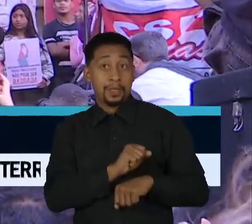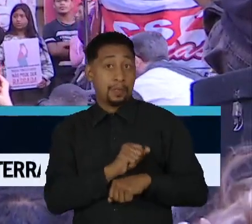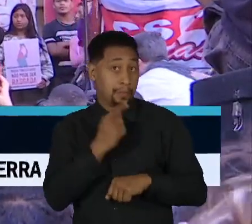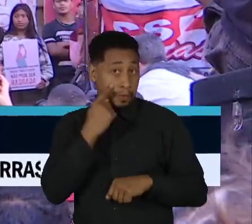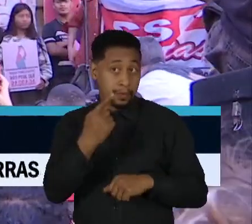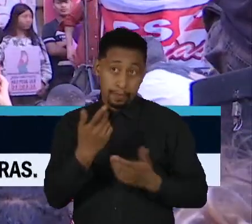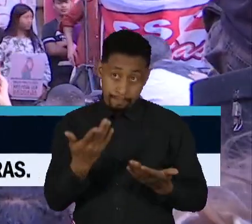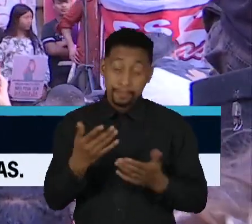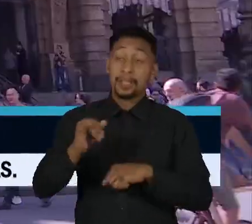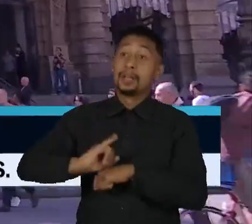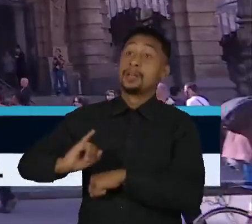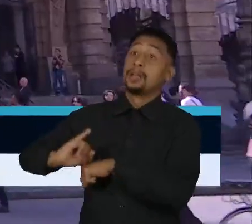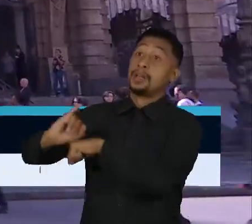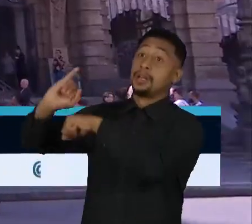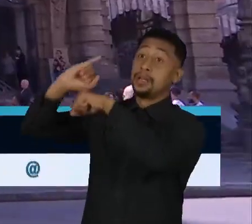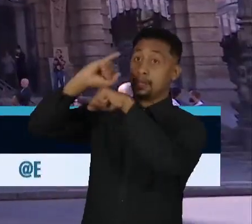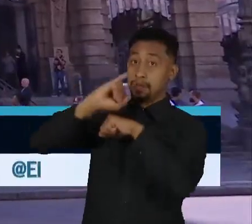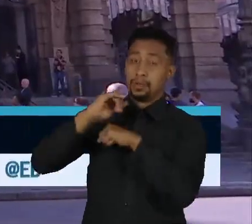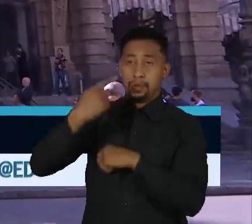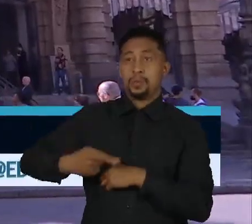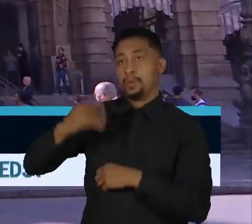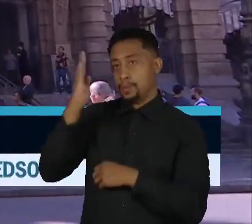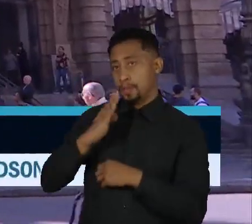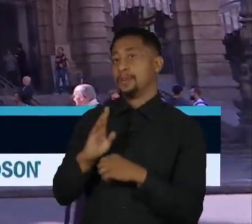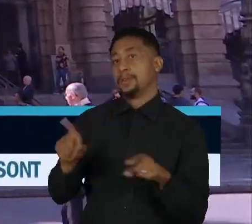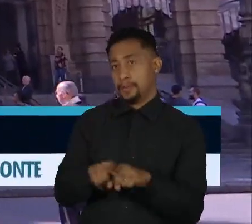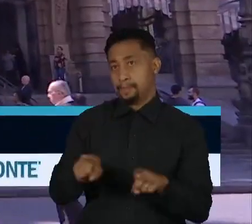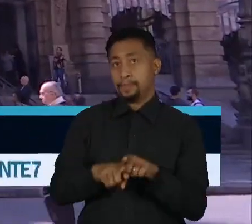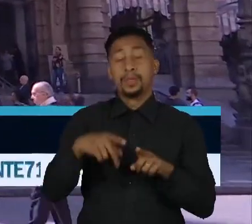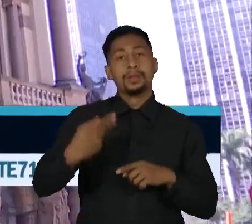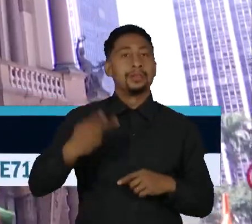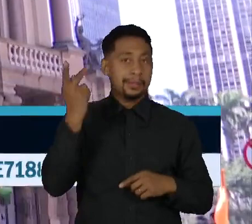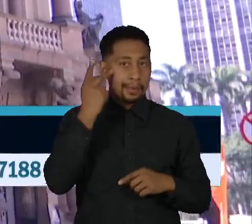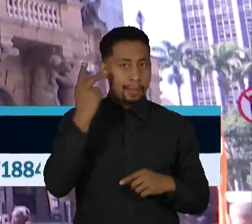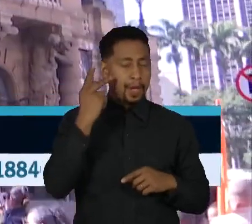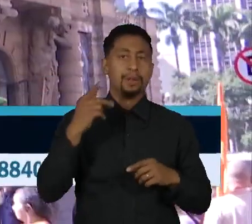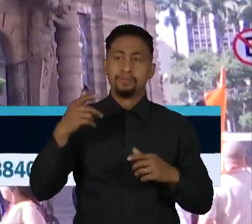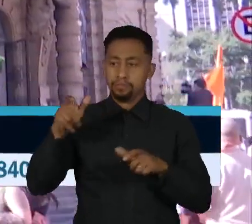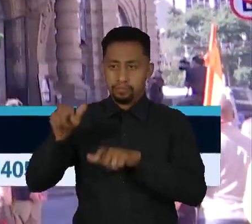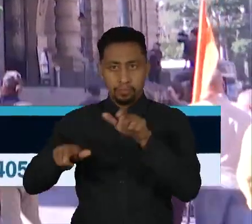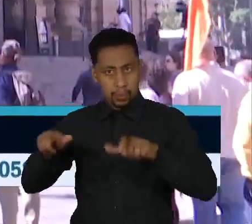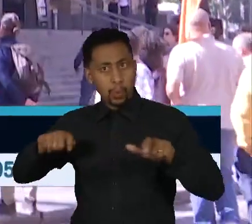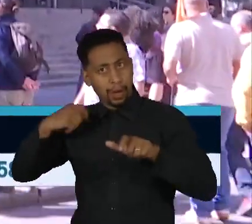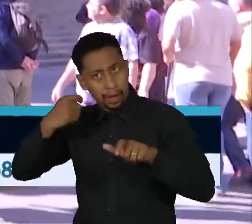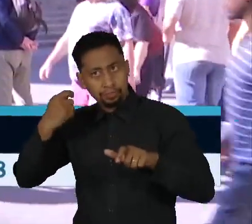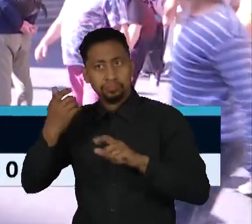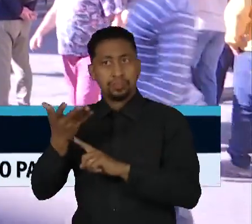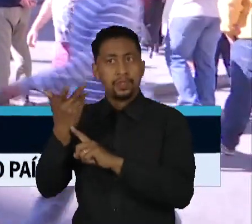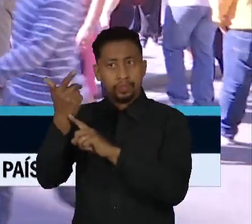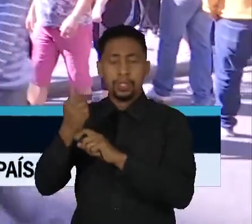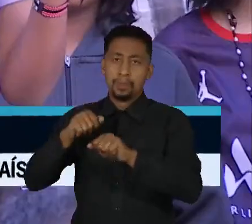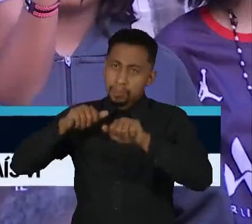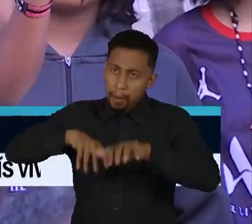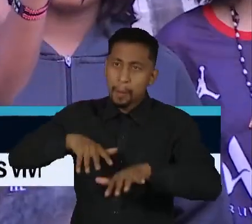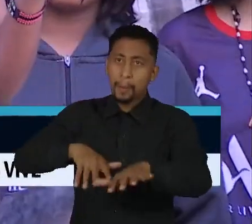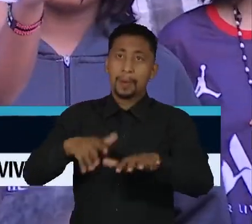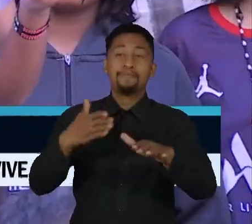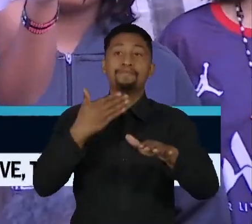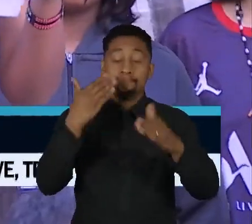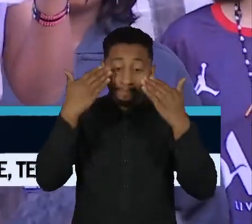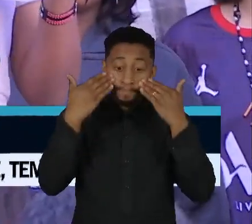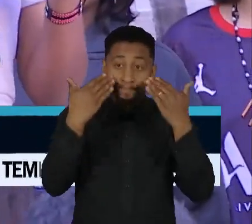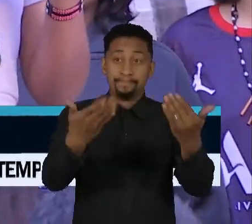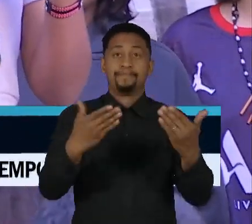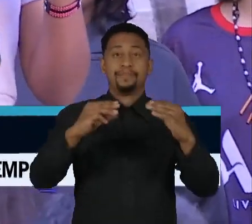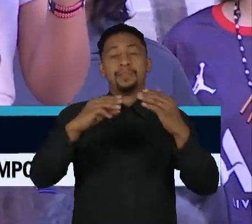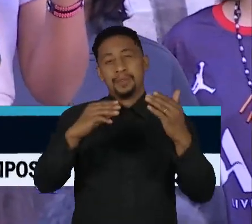diversas capitais do país. Em São Paulo, artistas e militantes se reuniram para um ato em frente ao teatro municipal.